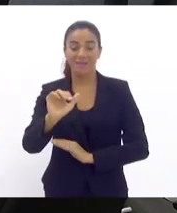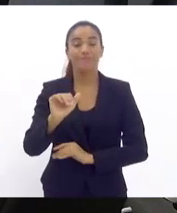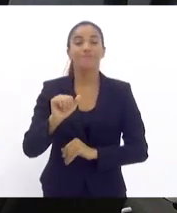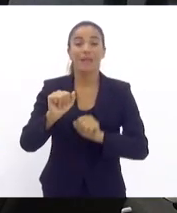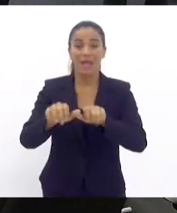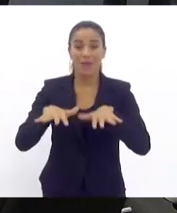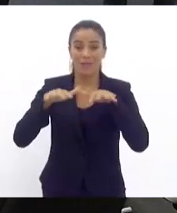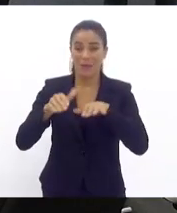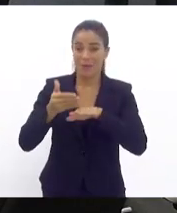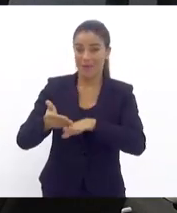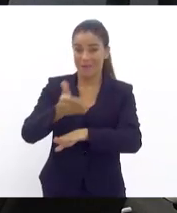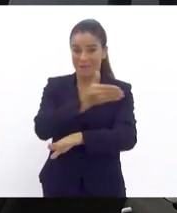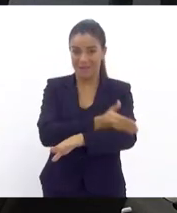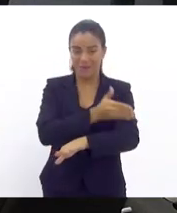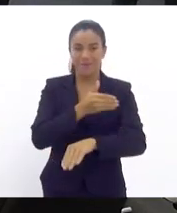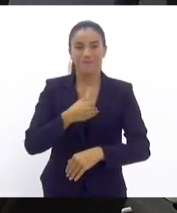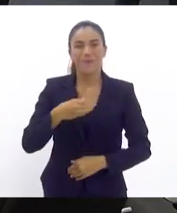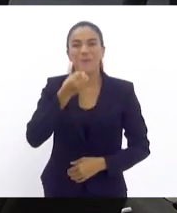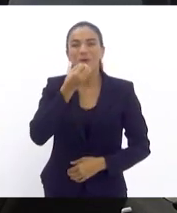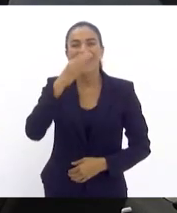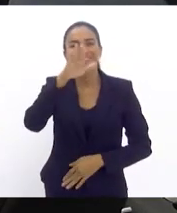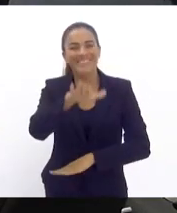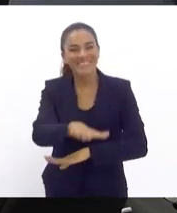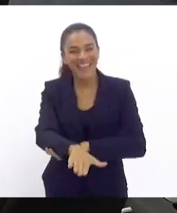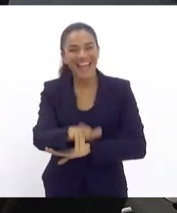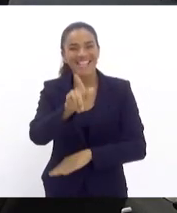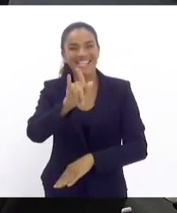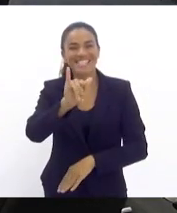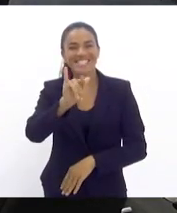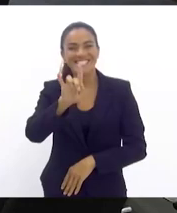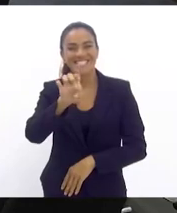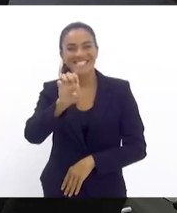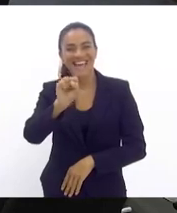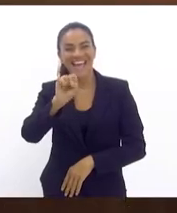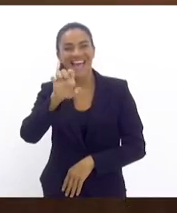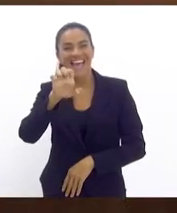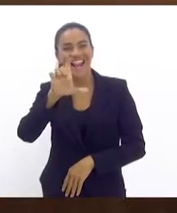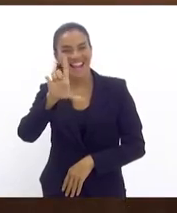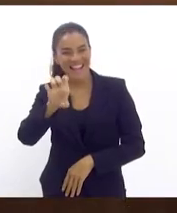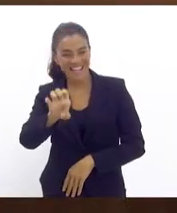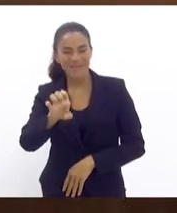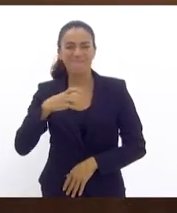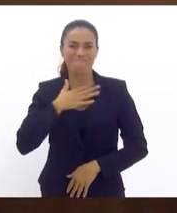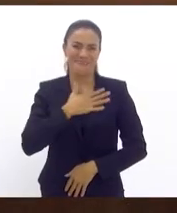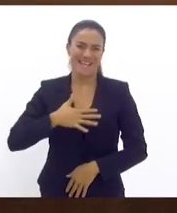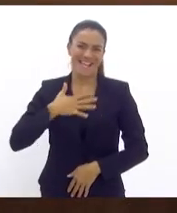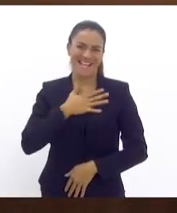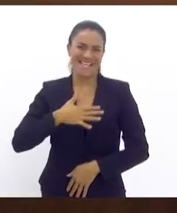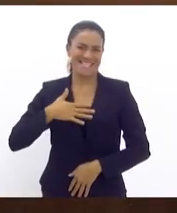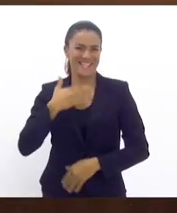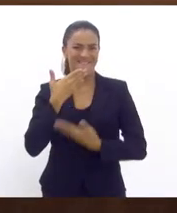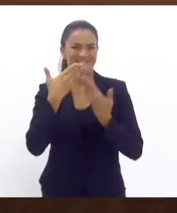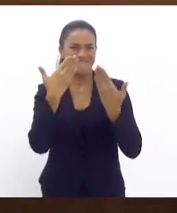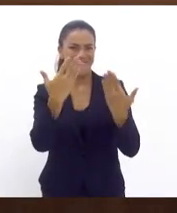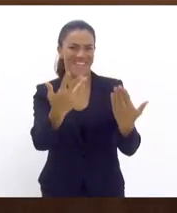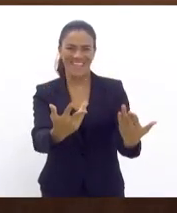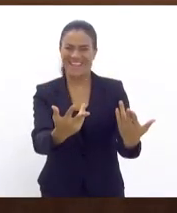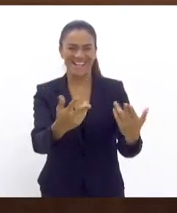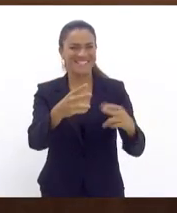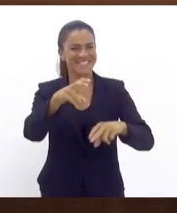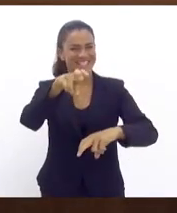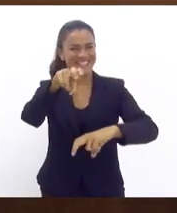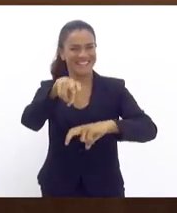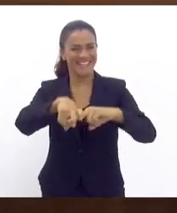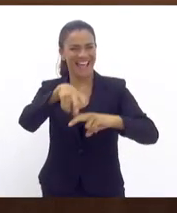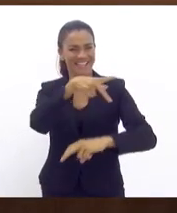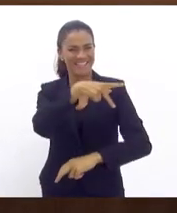Boa tarde, presidente Gisele Monteiro. Prazer vê-la sentada nessa cadeira. Mais uma deputada